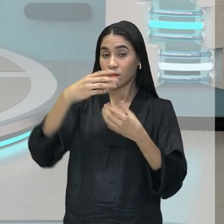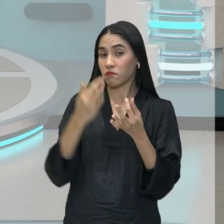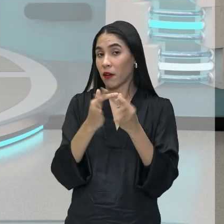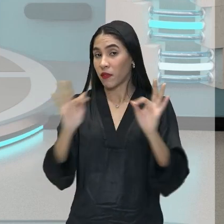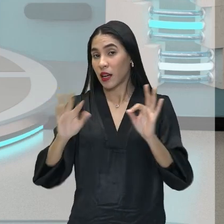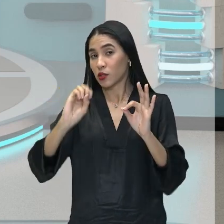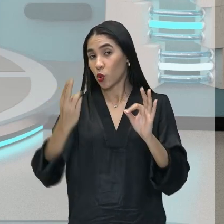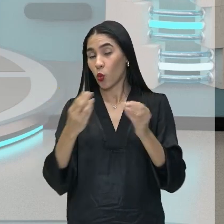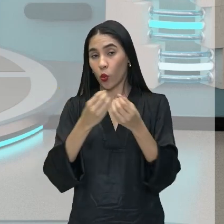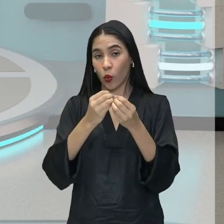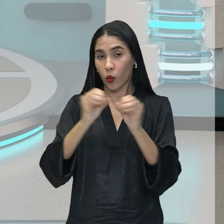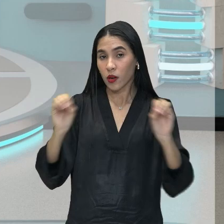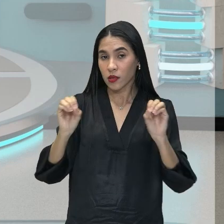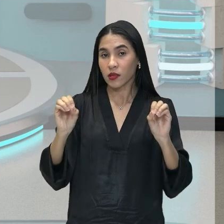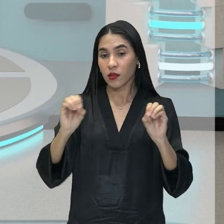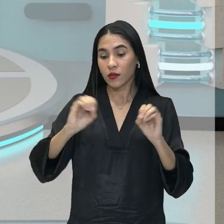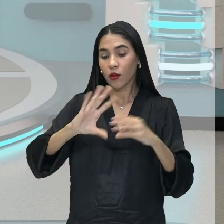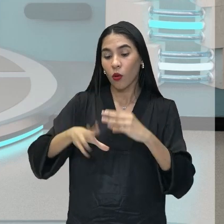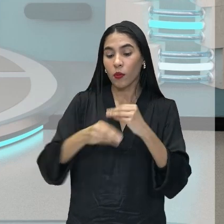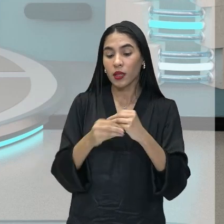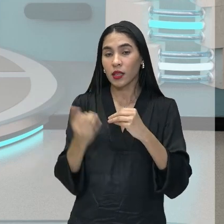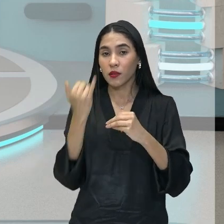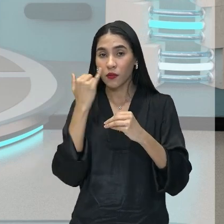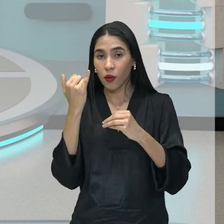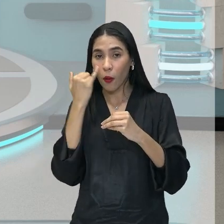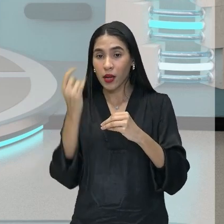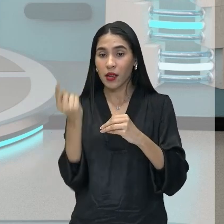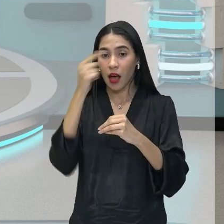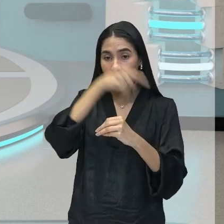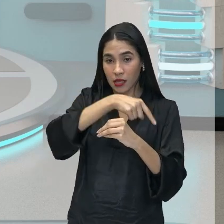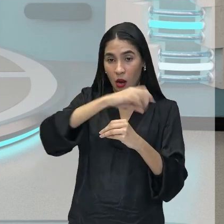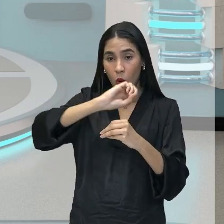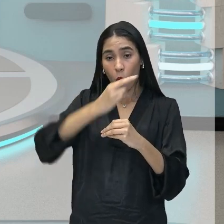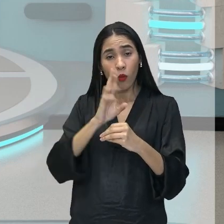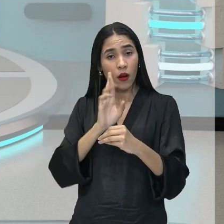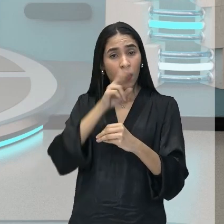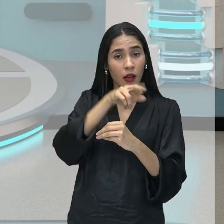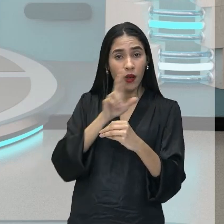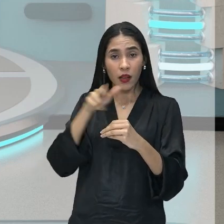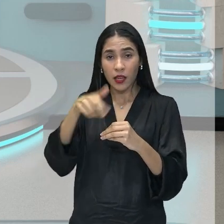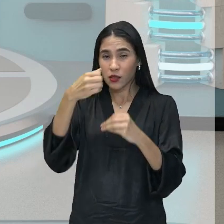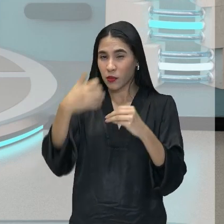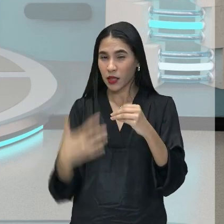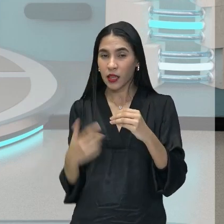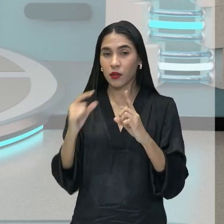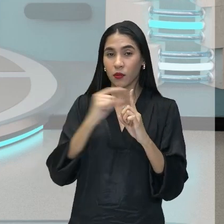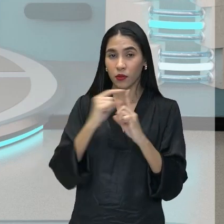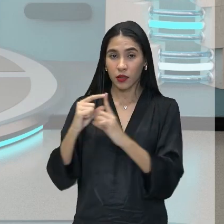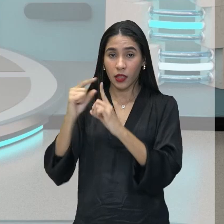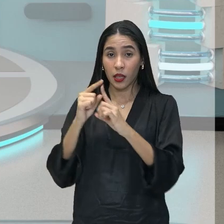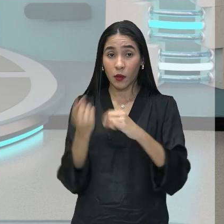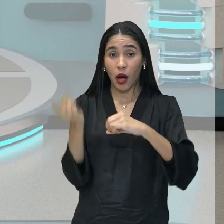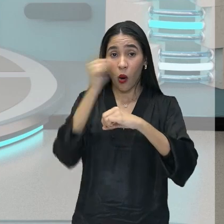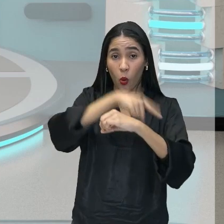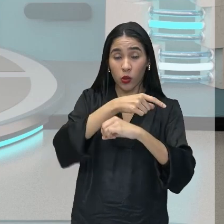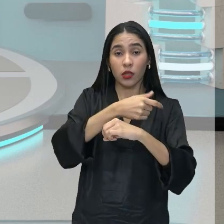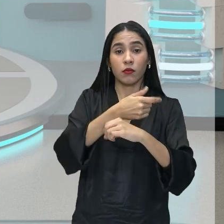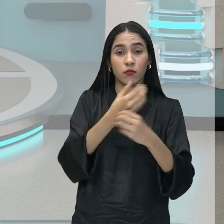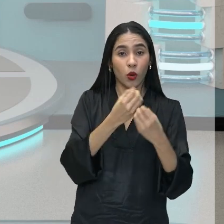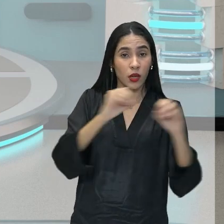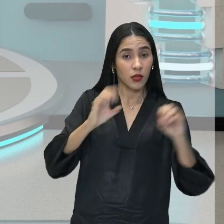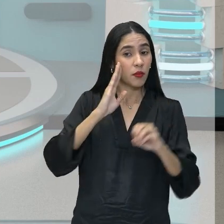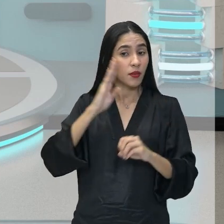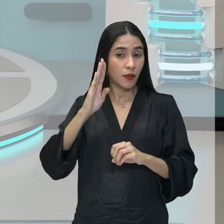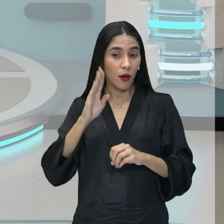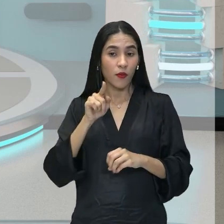está completando a informação, ou você está especificando, explicando algum termo da outra oração, da oração principal,